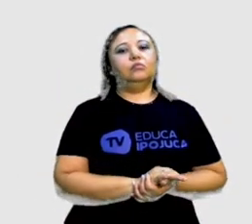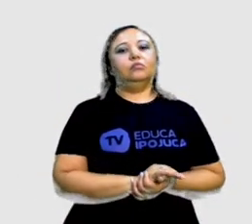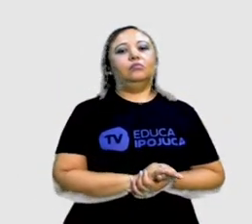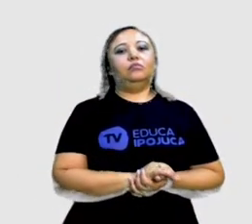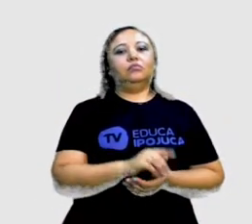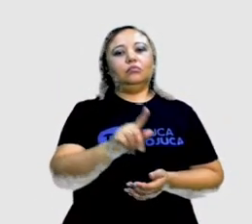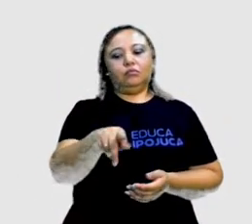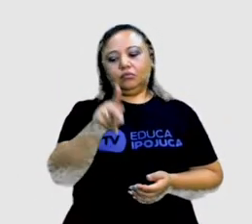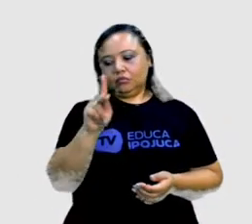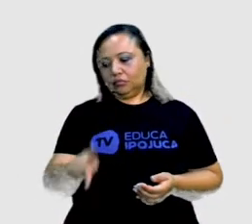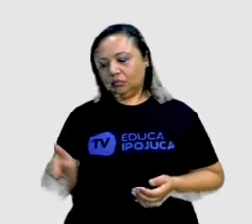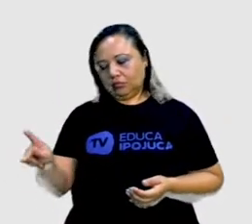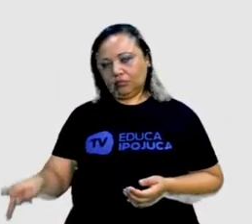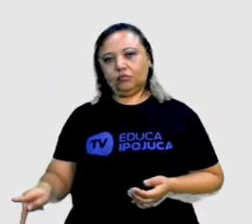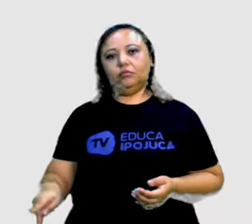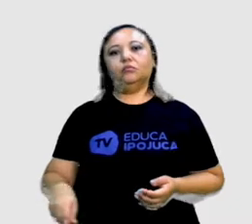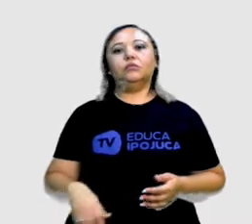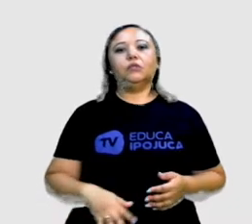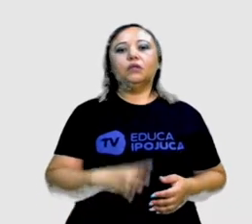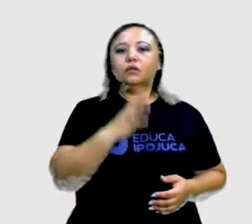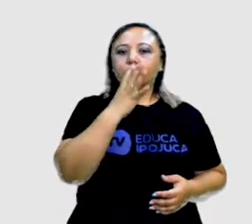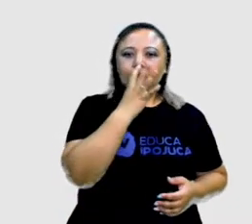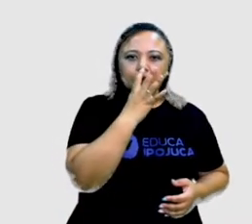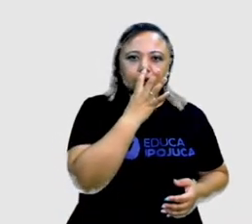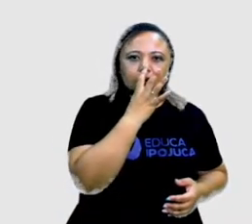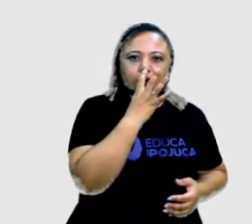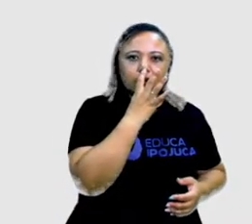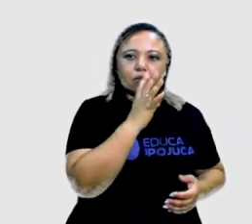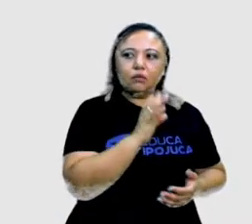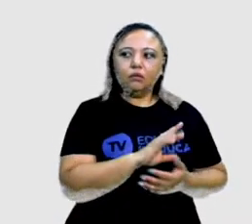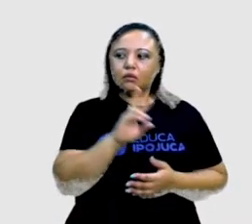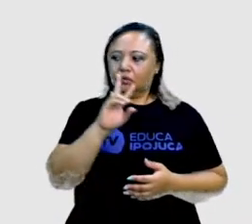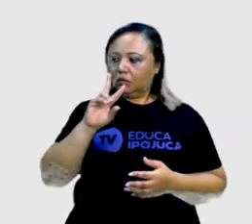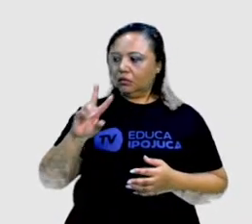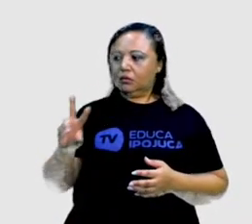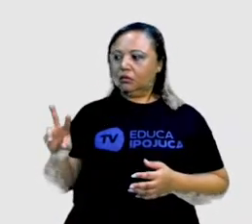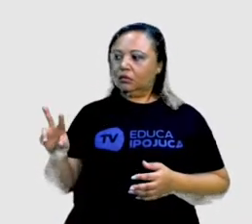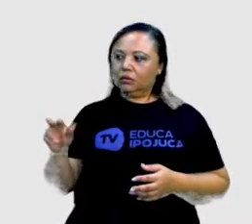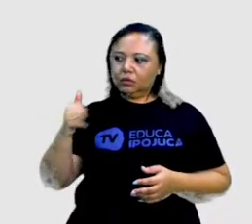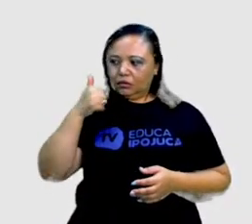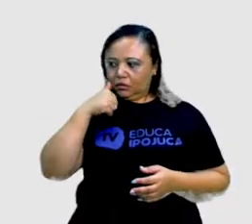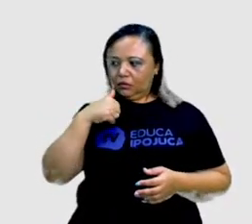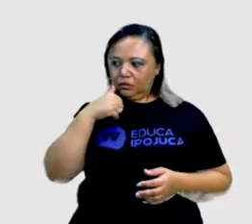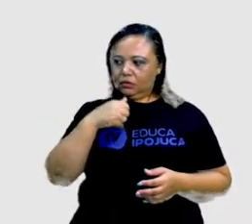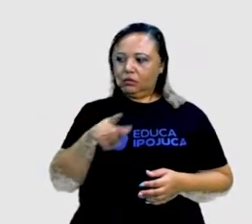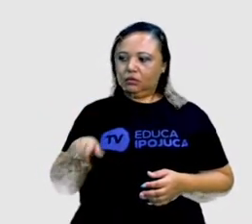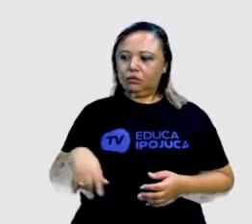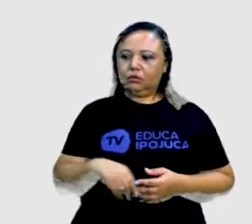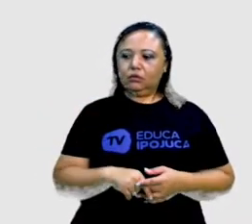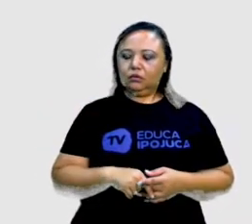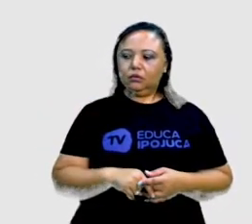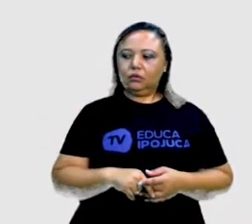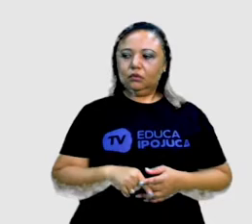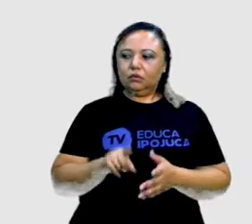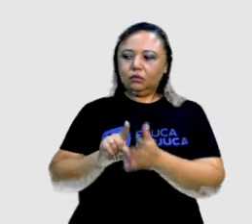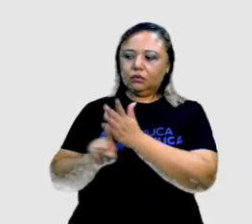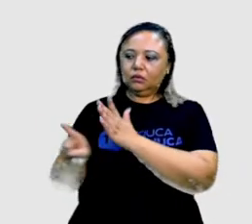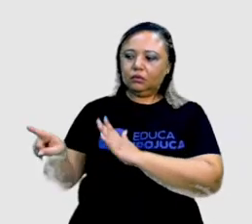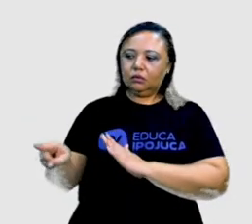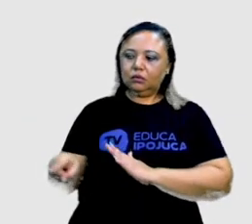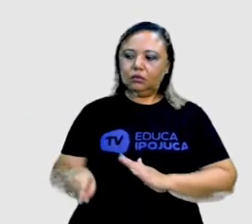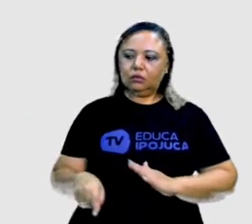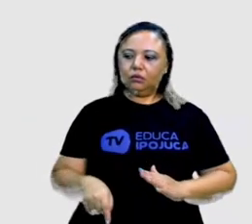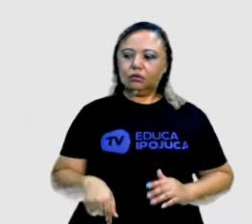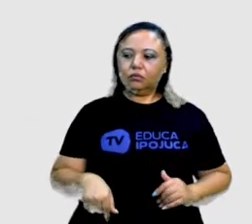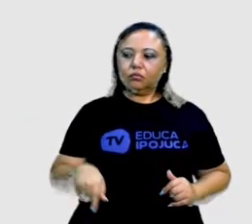A professora, admirada, se vira para Emily e pergunta. Minha querida